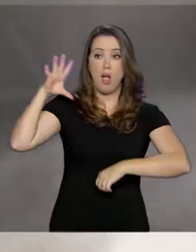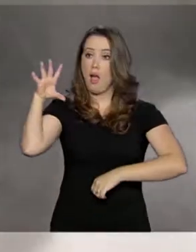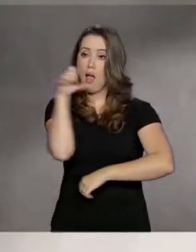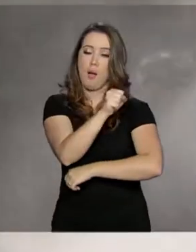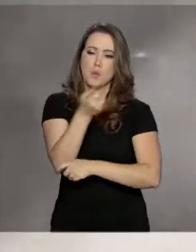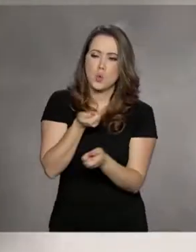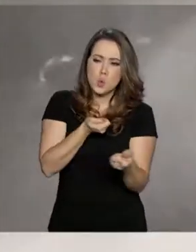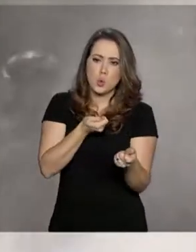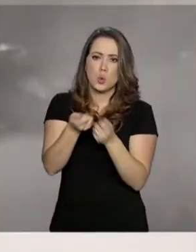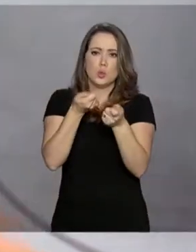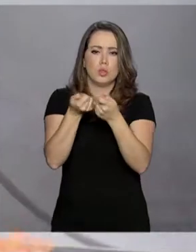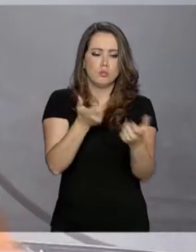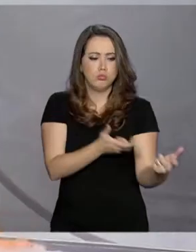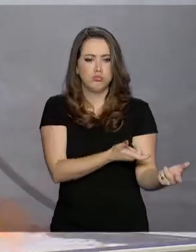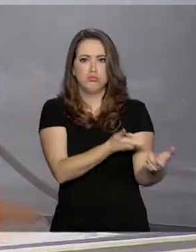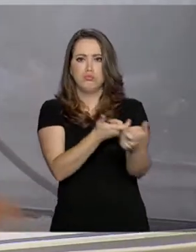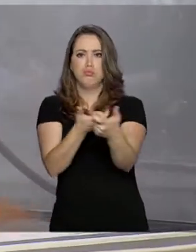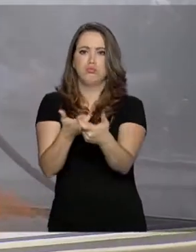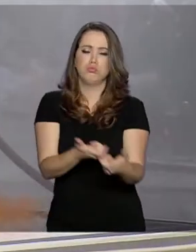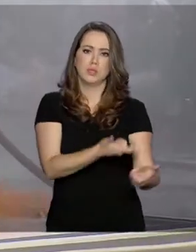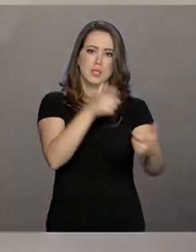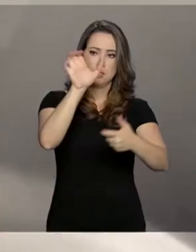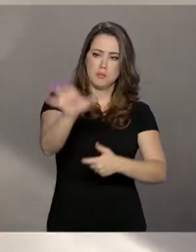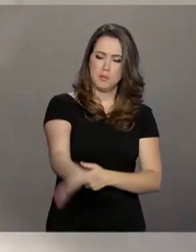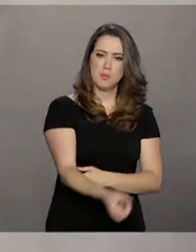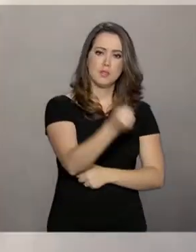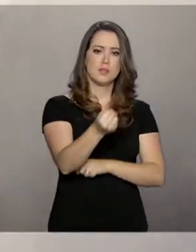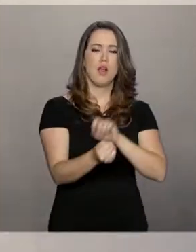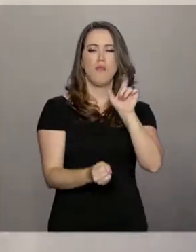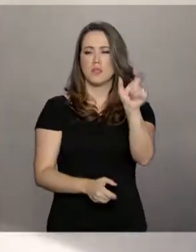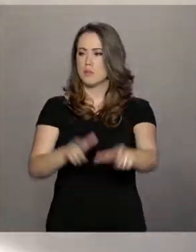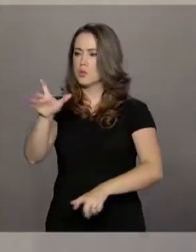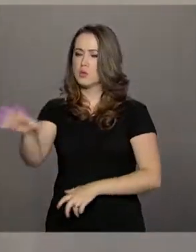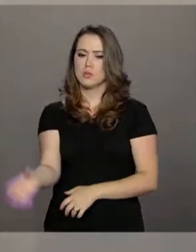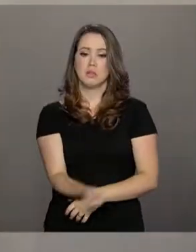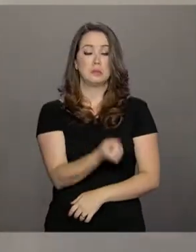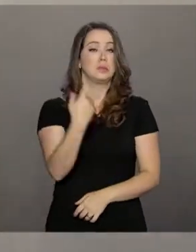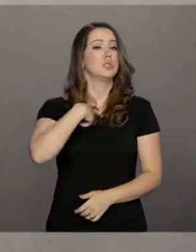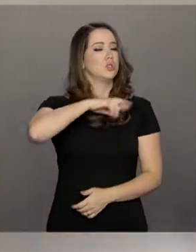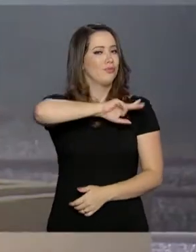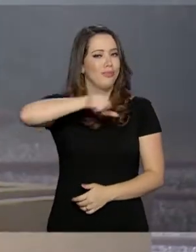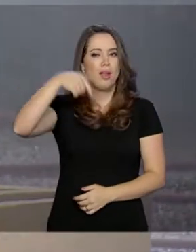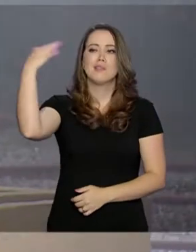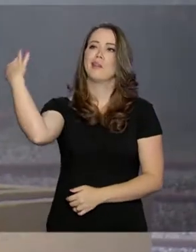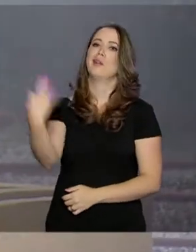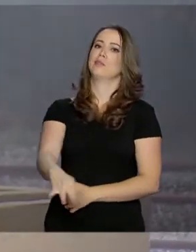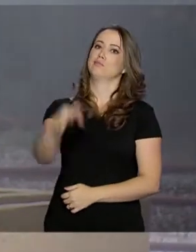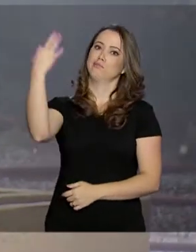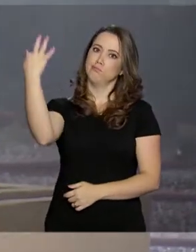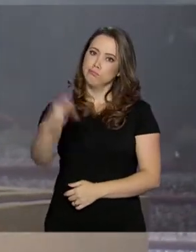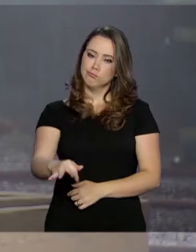controlar o incêndio. As vítimas são resgatadas. Muitas estão gravemente feridas.